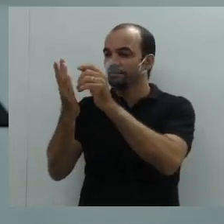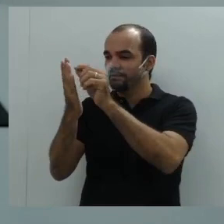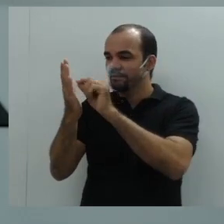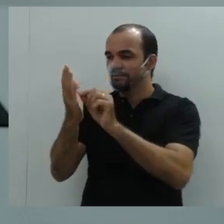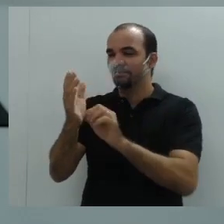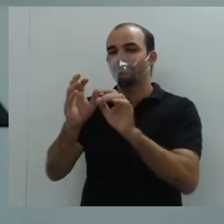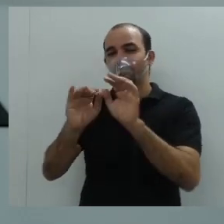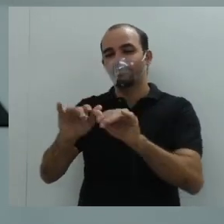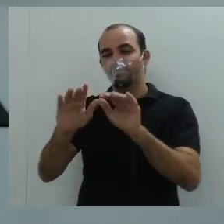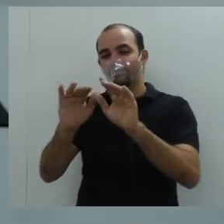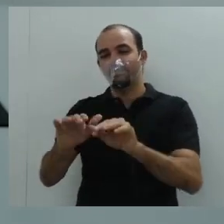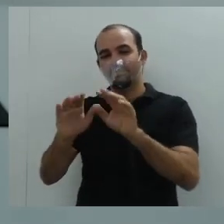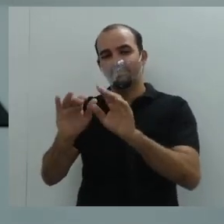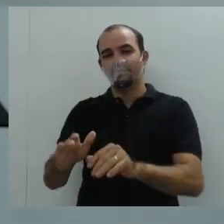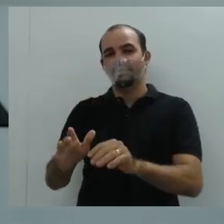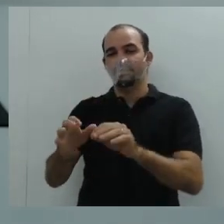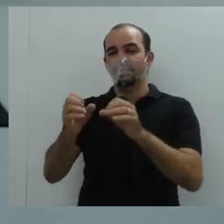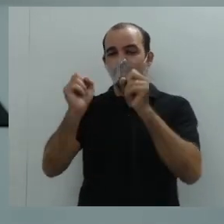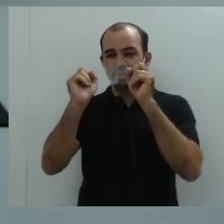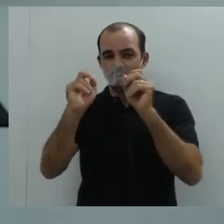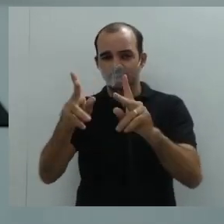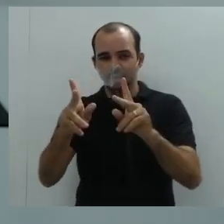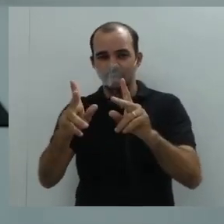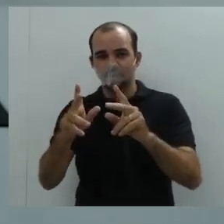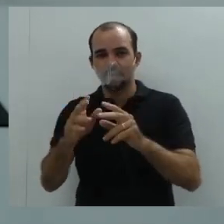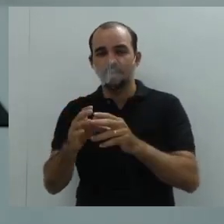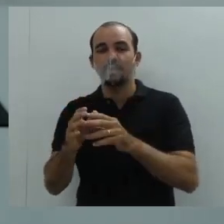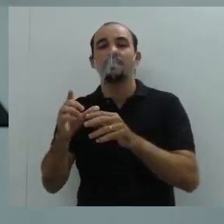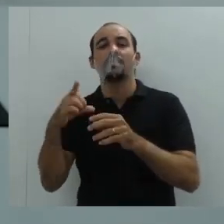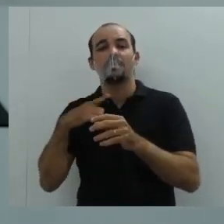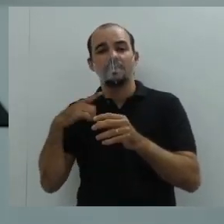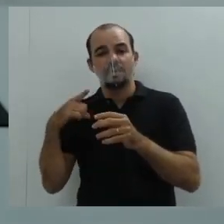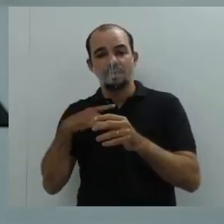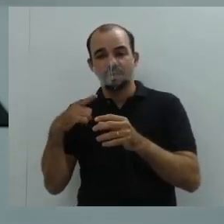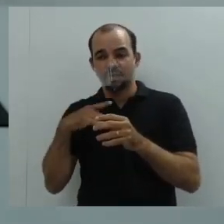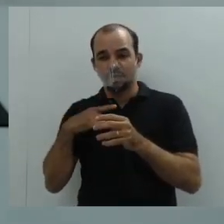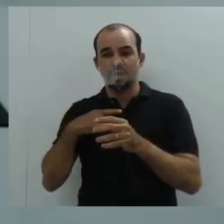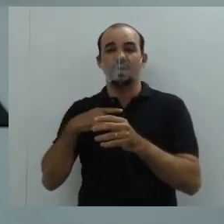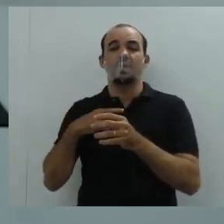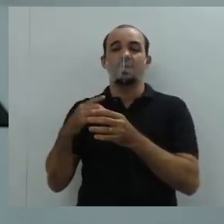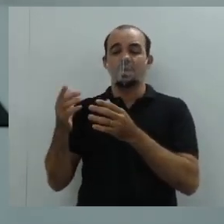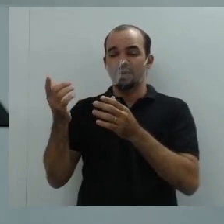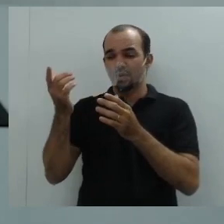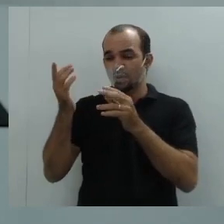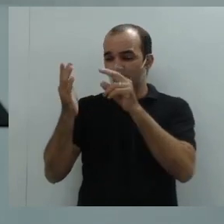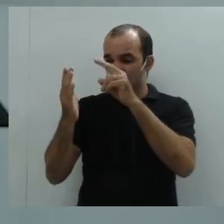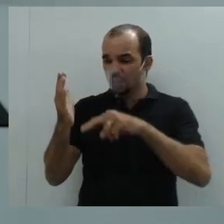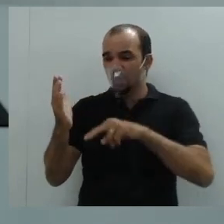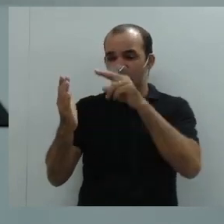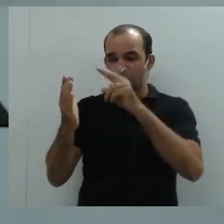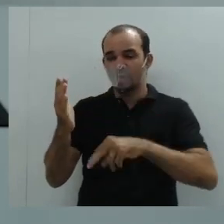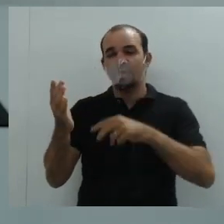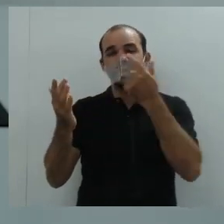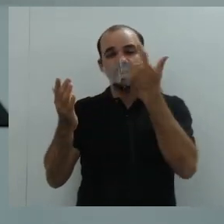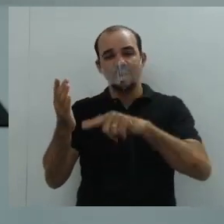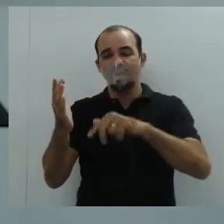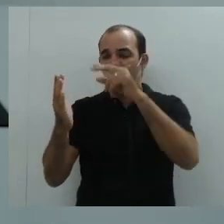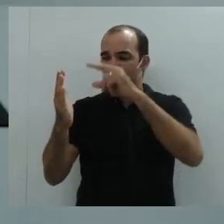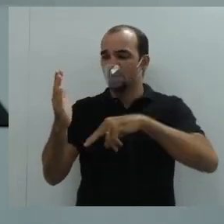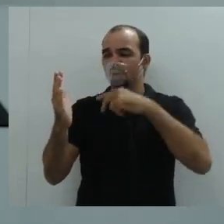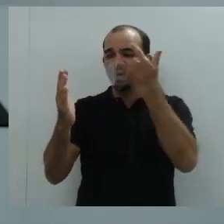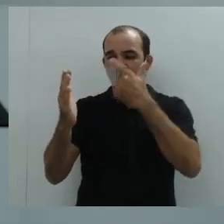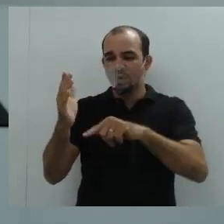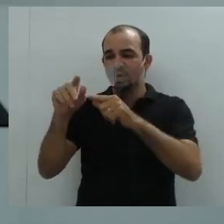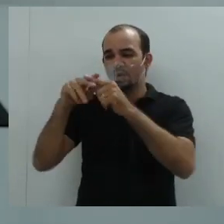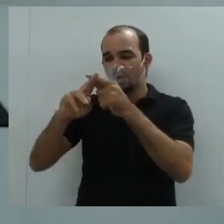vai passar por todo o editorial. Ele vai passar por um processo de leitura, releitura e edição. A mesma coisa com a